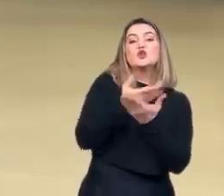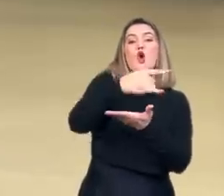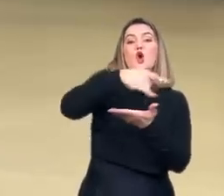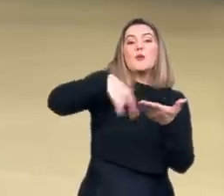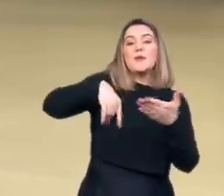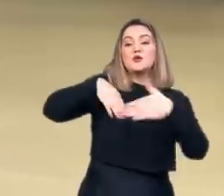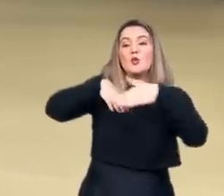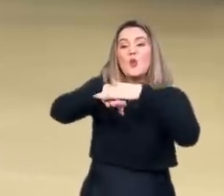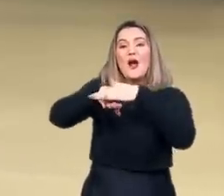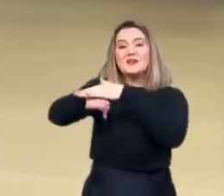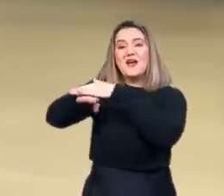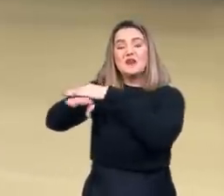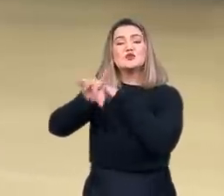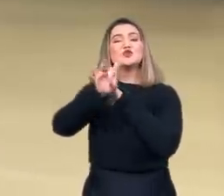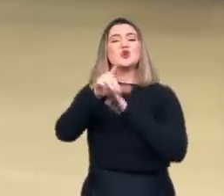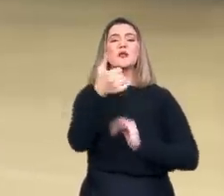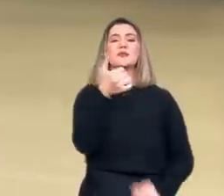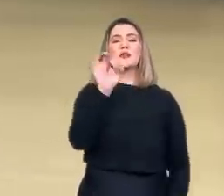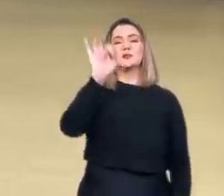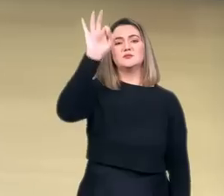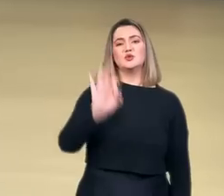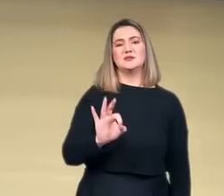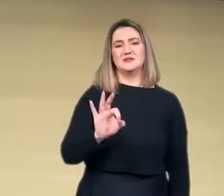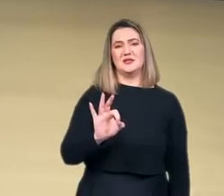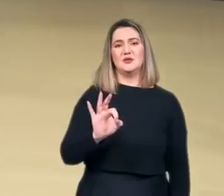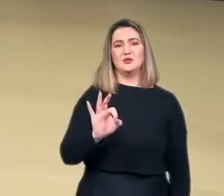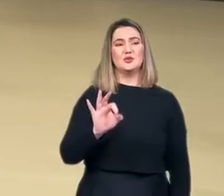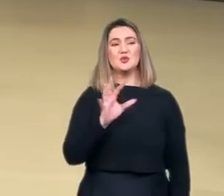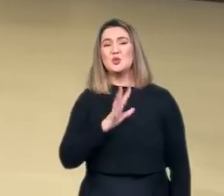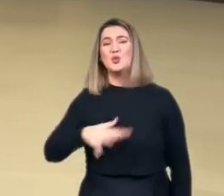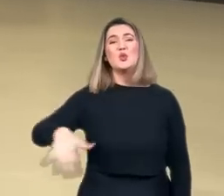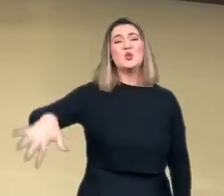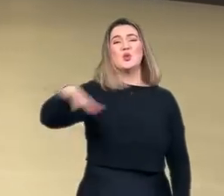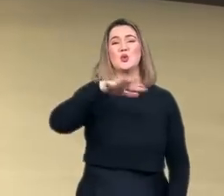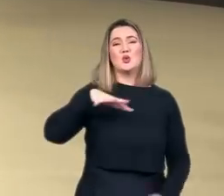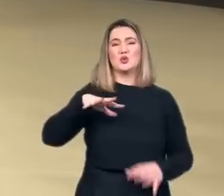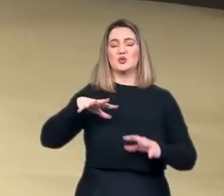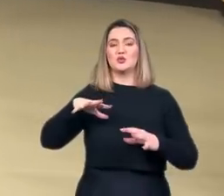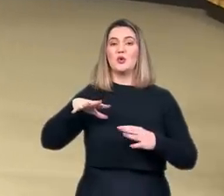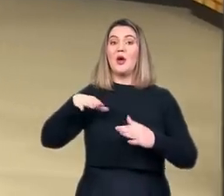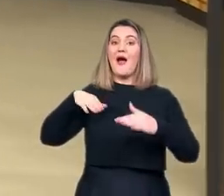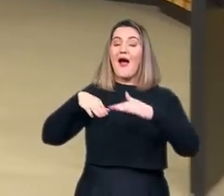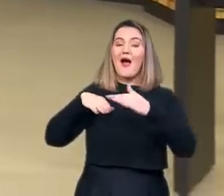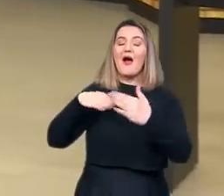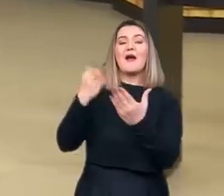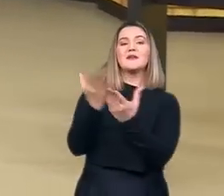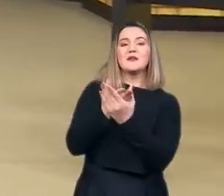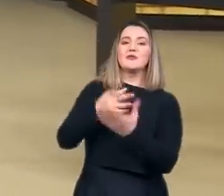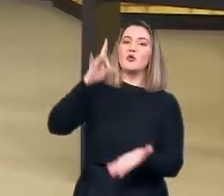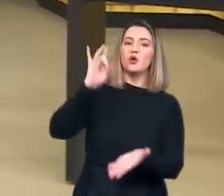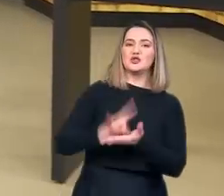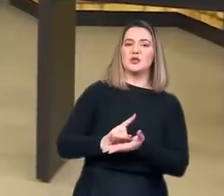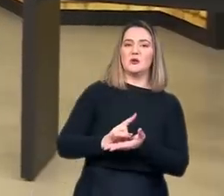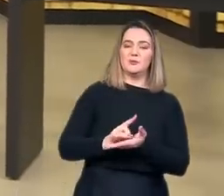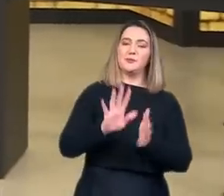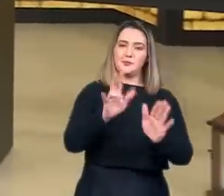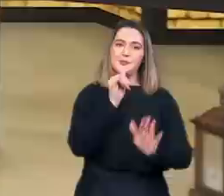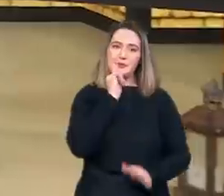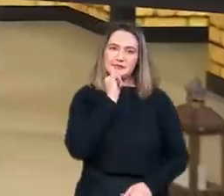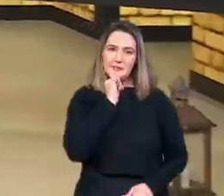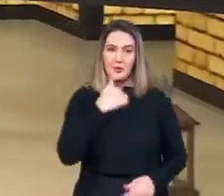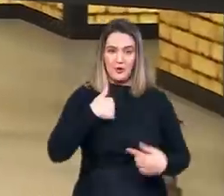apenas 10% de todo arquivo original, ou seja, para fazer uma pesquisa